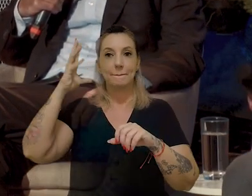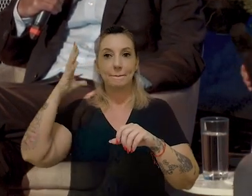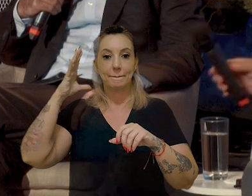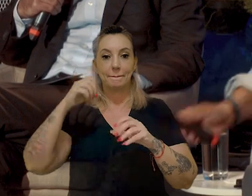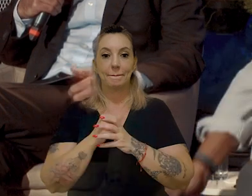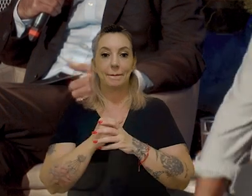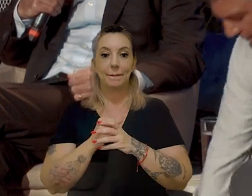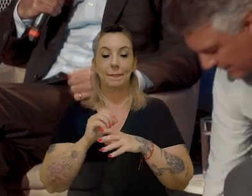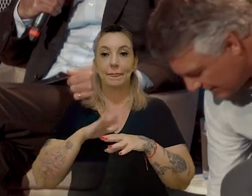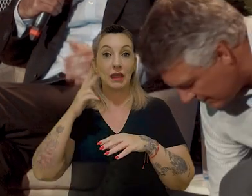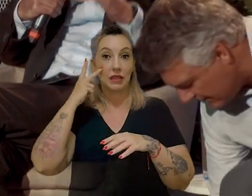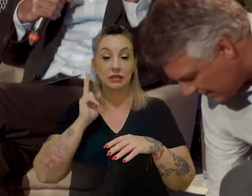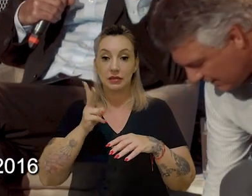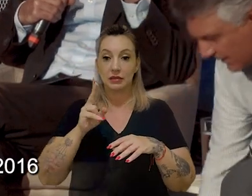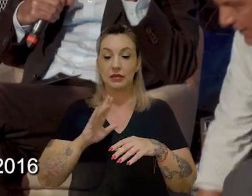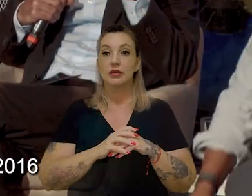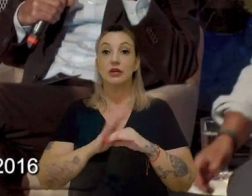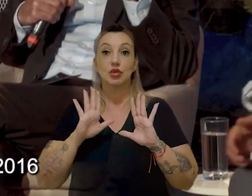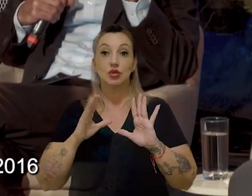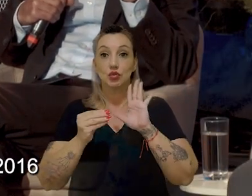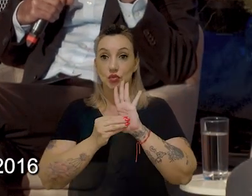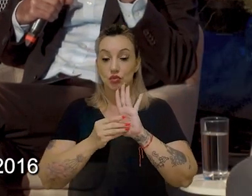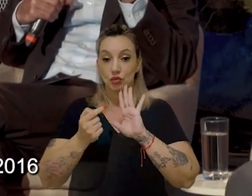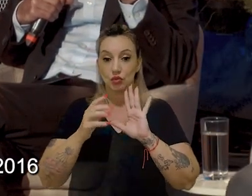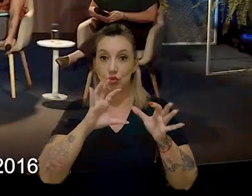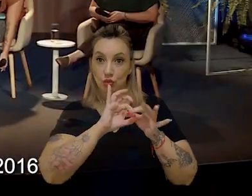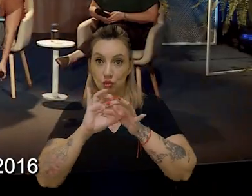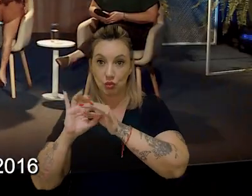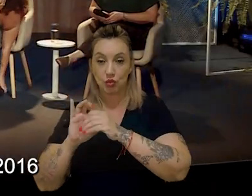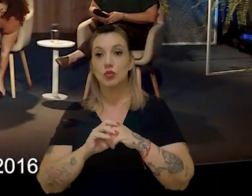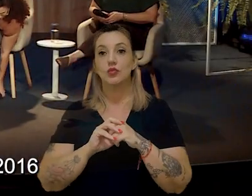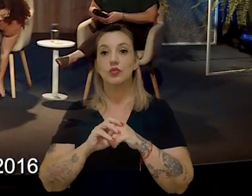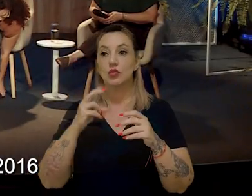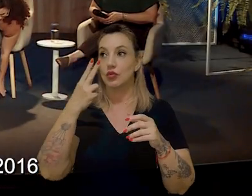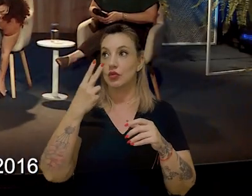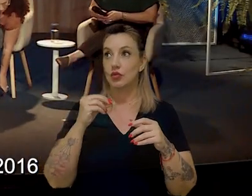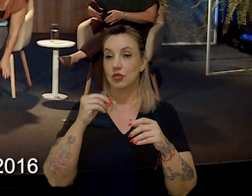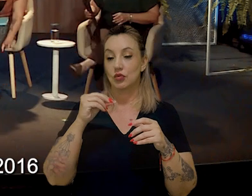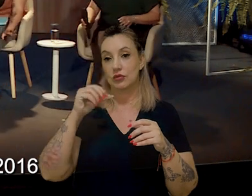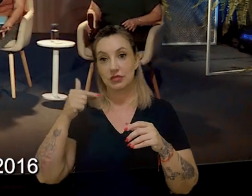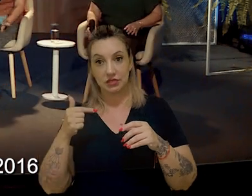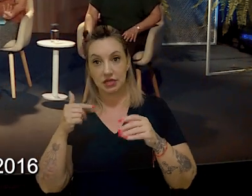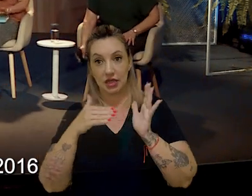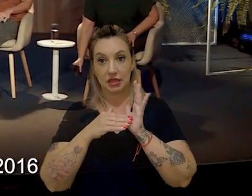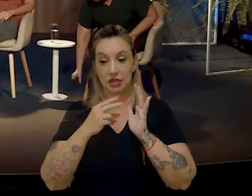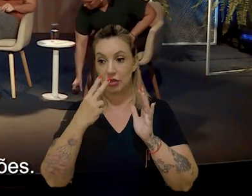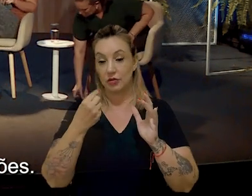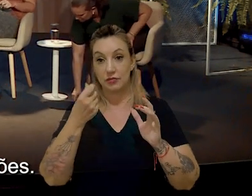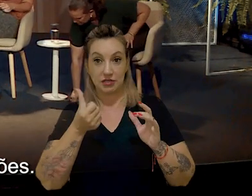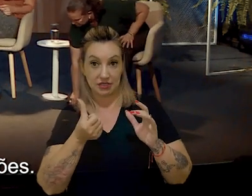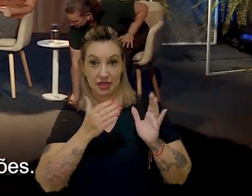catástrofes naturais cada vez mais frequentes, mas só para colocar um pouquinho de contexto, de 2007 a 2016,